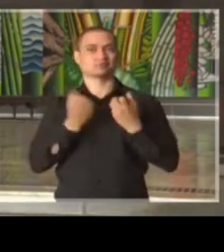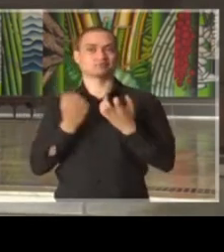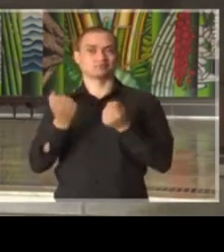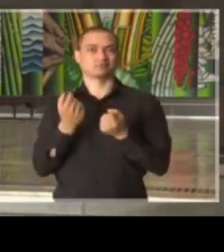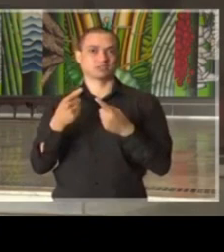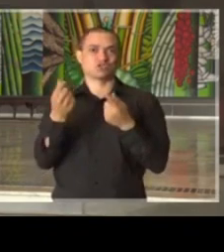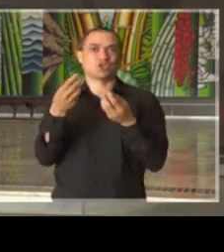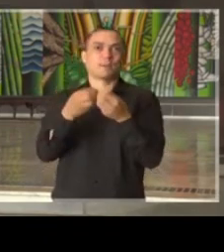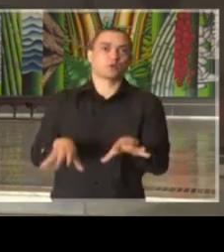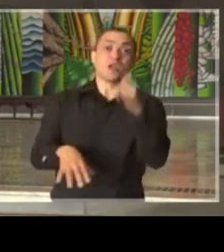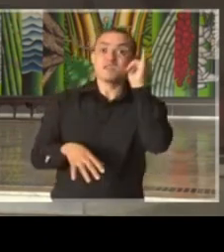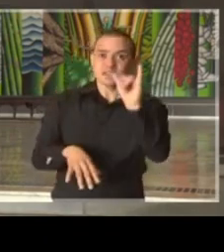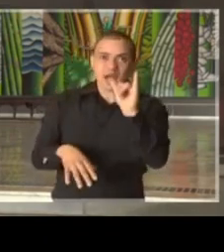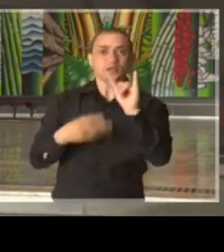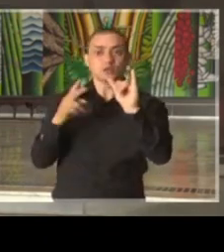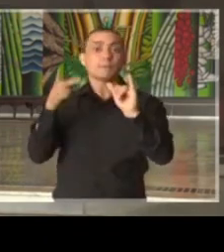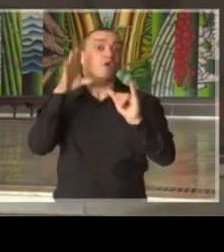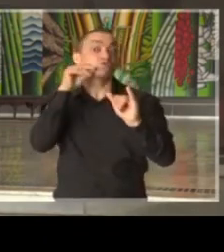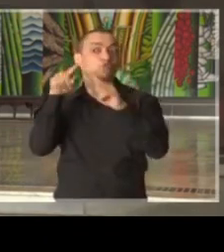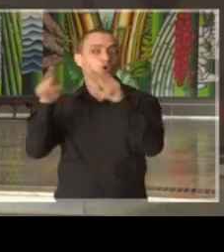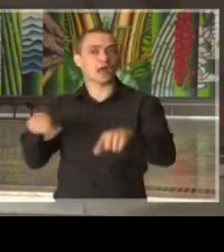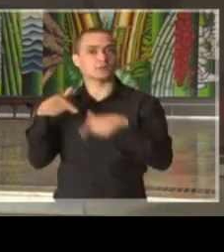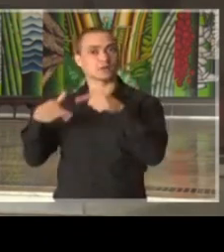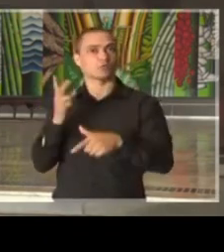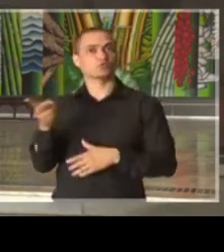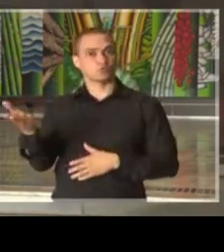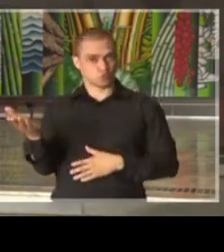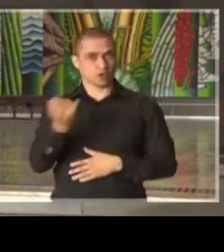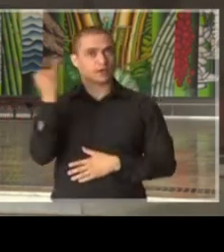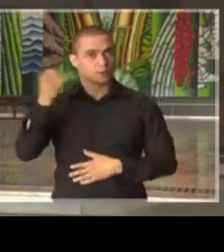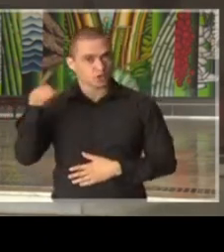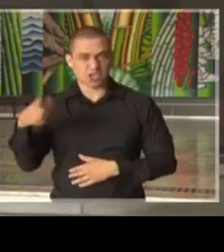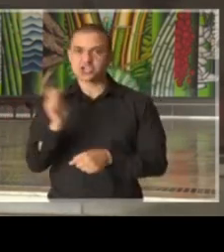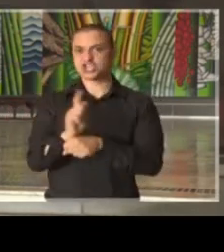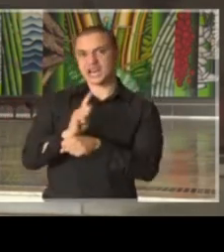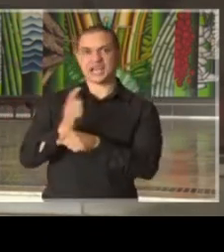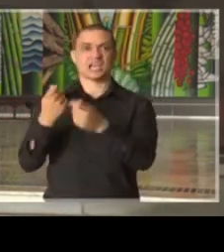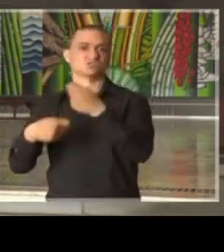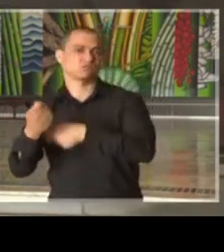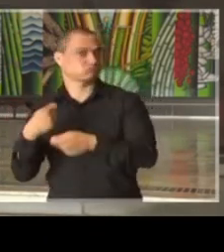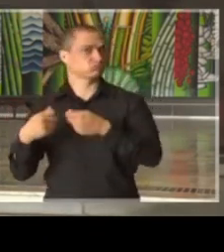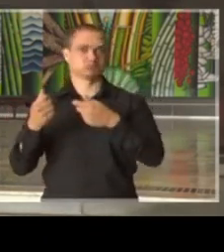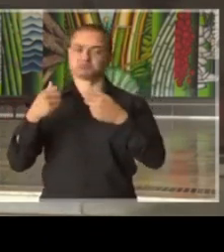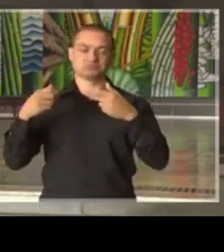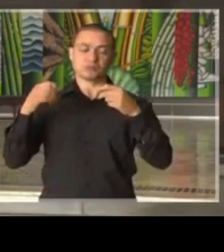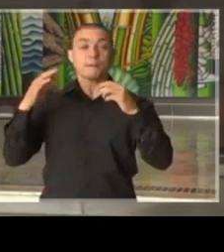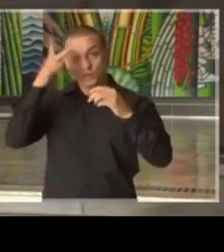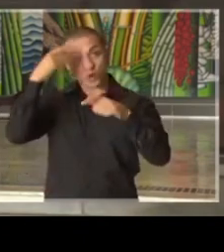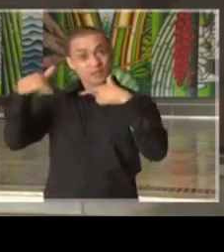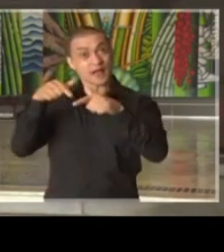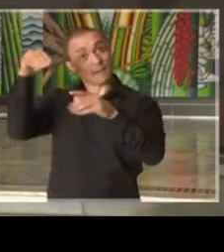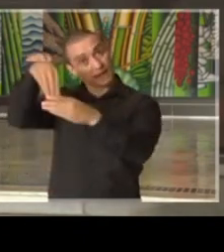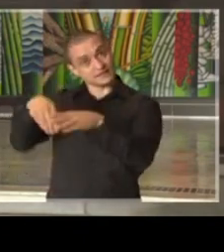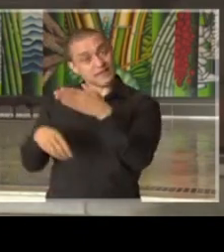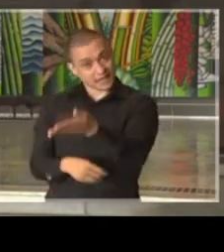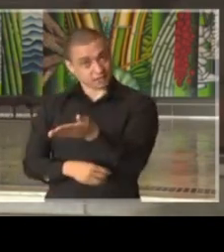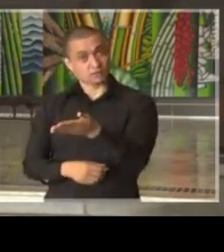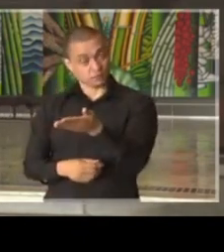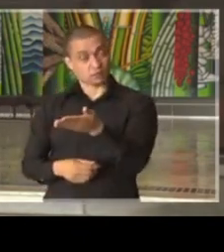preservarem empregos dos seus funcionários. Seus funcionários, gerentes, administradores, aqueles que atuam nos seus